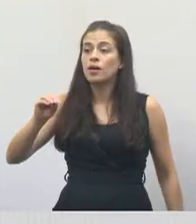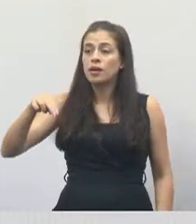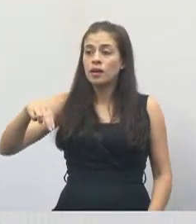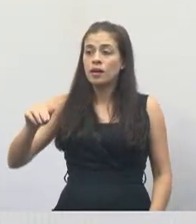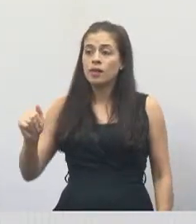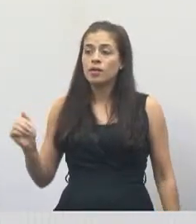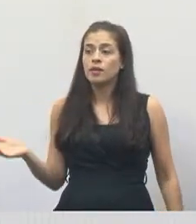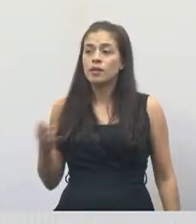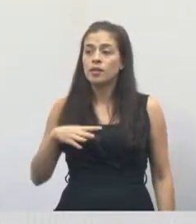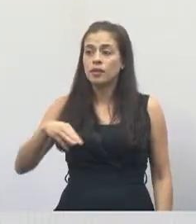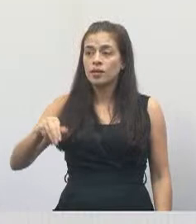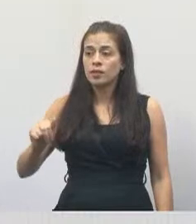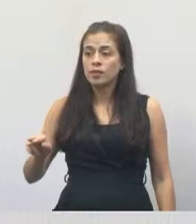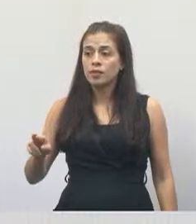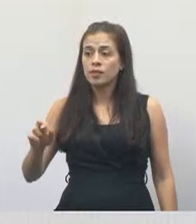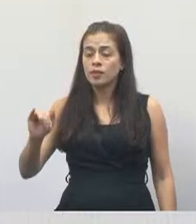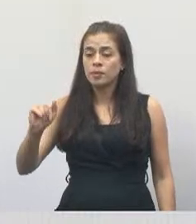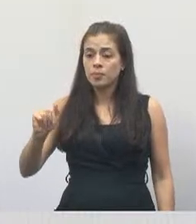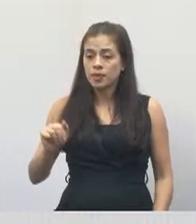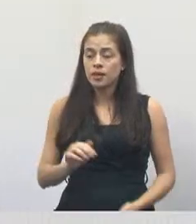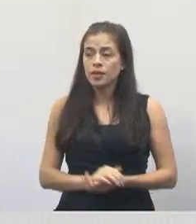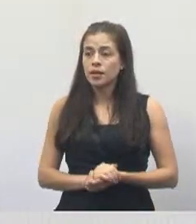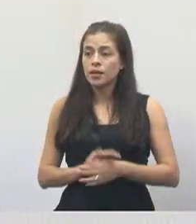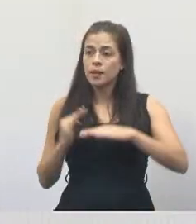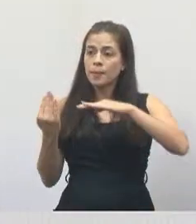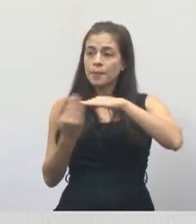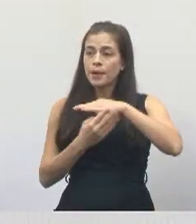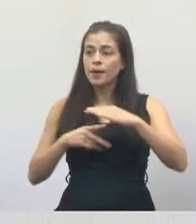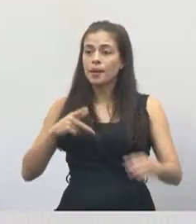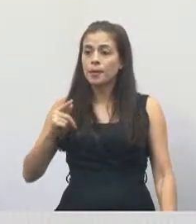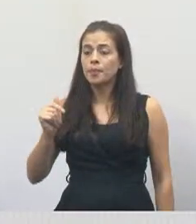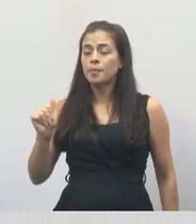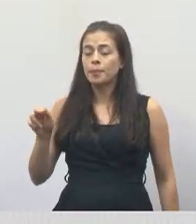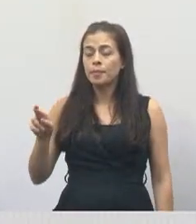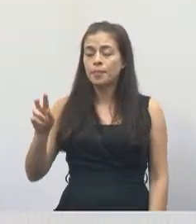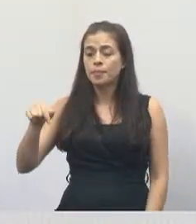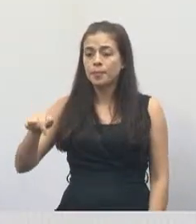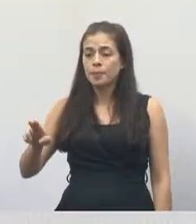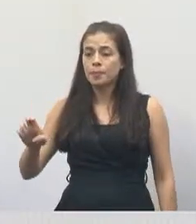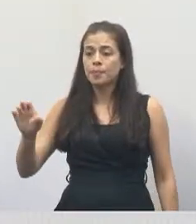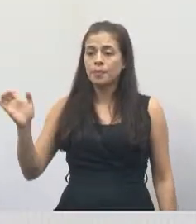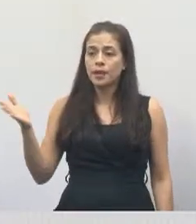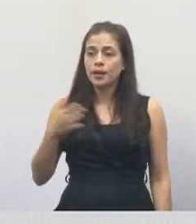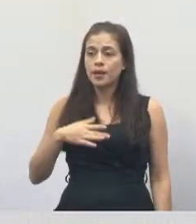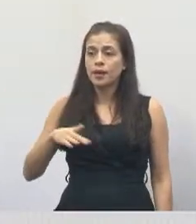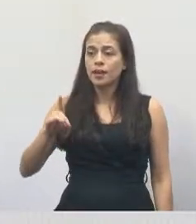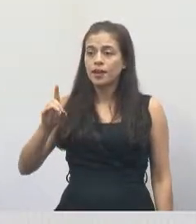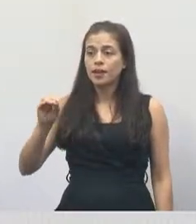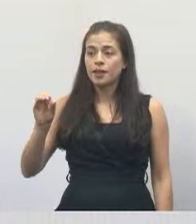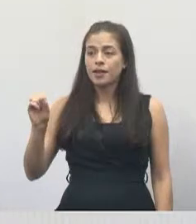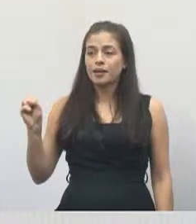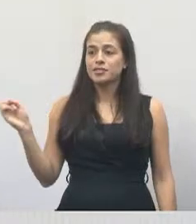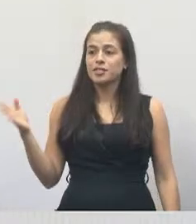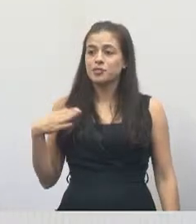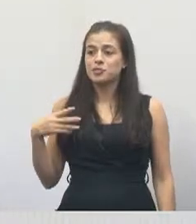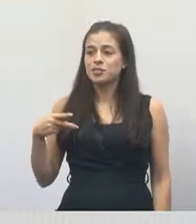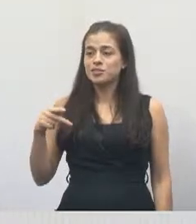Dona Maria I, no bairro Parque dos Príncipes. Isso aqui é do SAI,